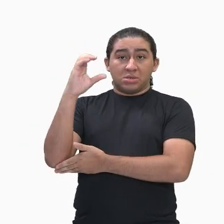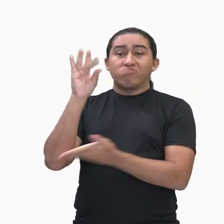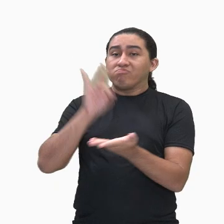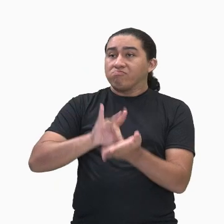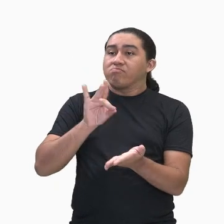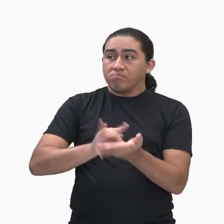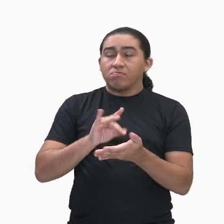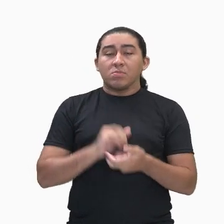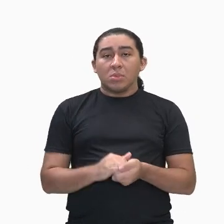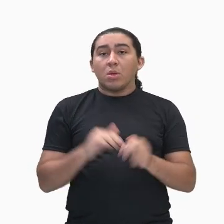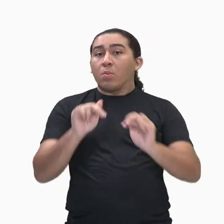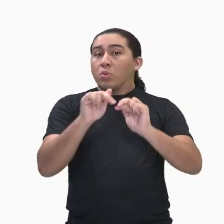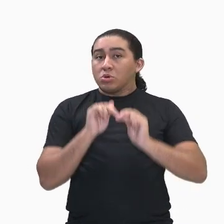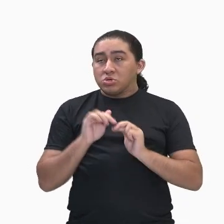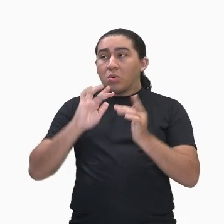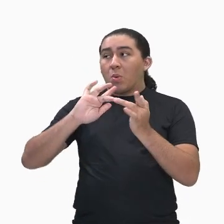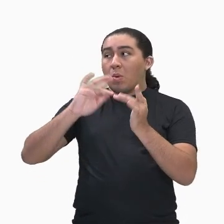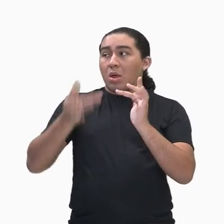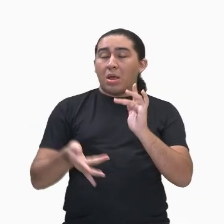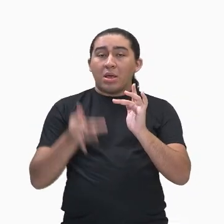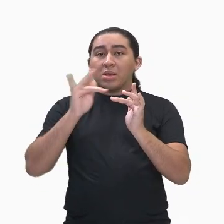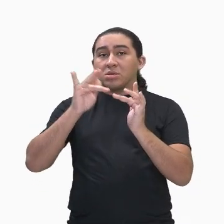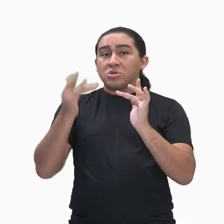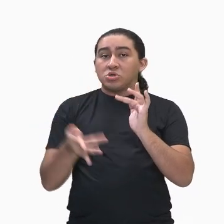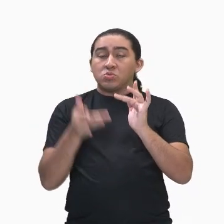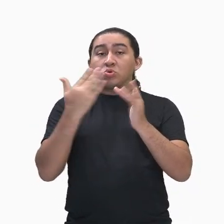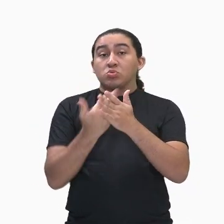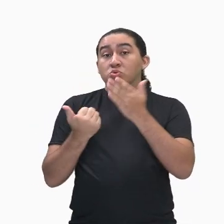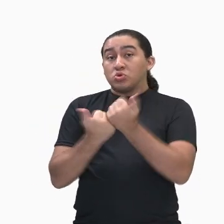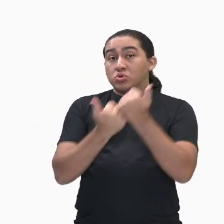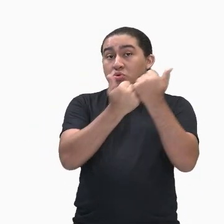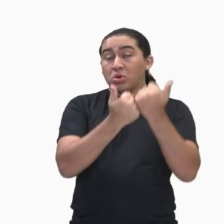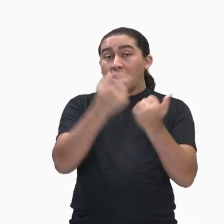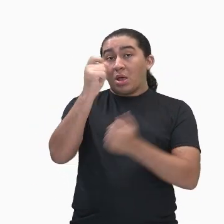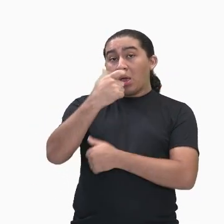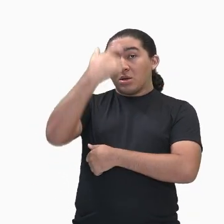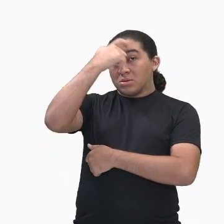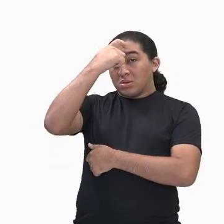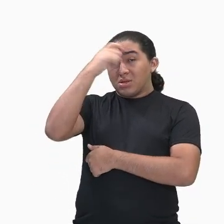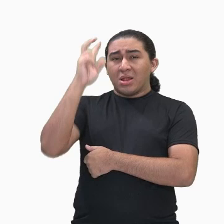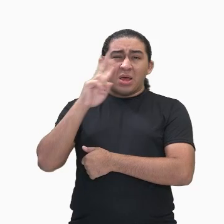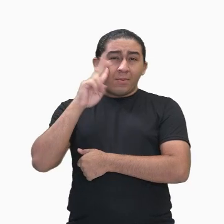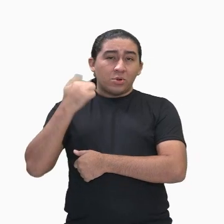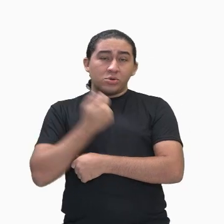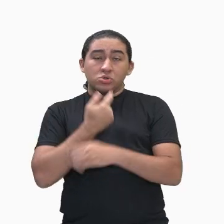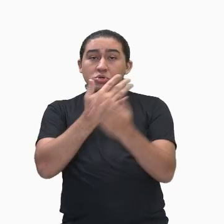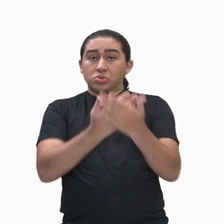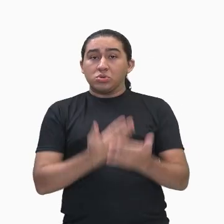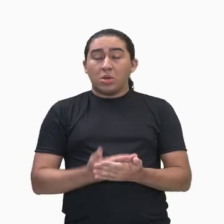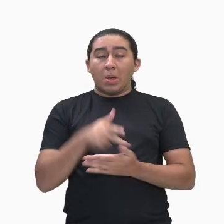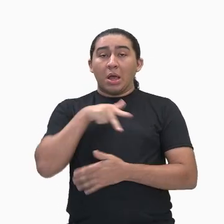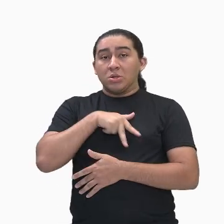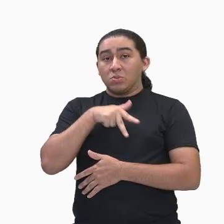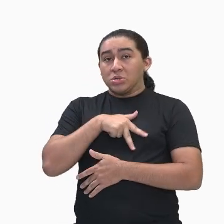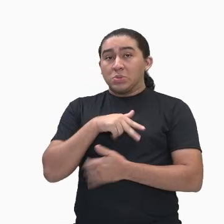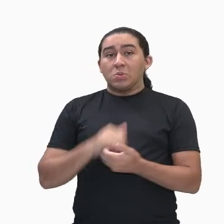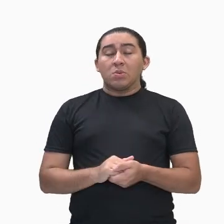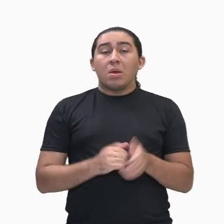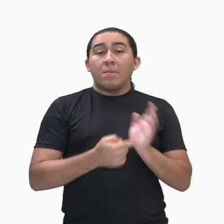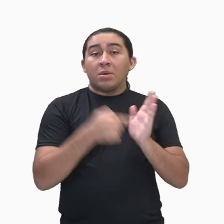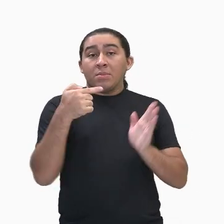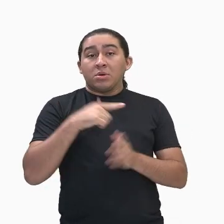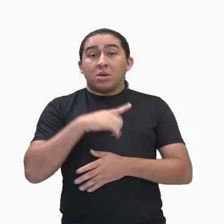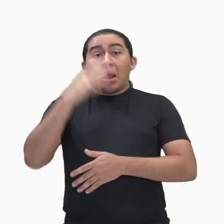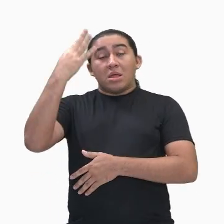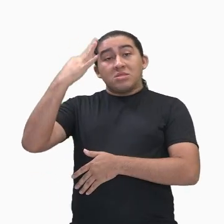Assim, o arcadismo dá lugar à razão. Lembra que nós estudamos antropocentrismo? Primeiro, o teocentrismo,